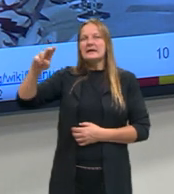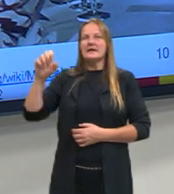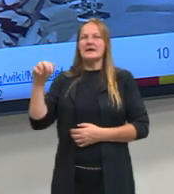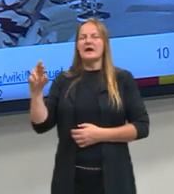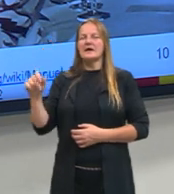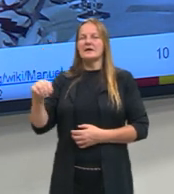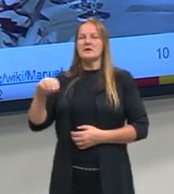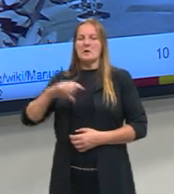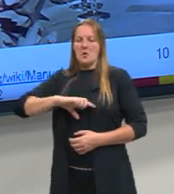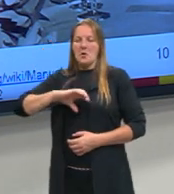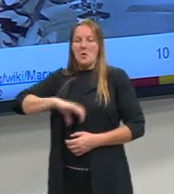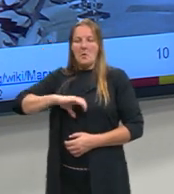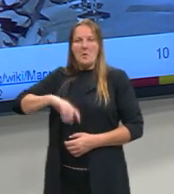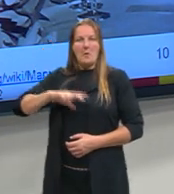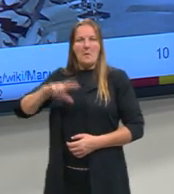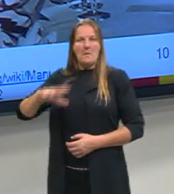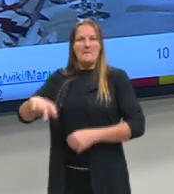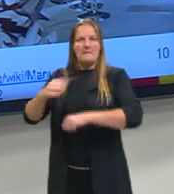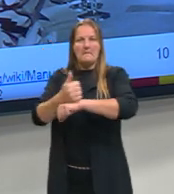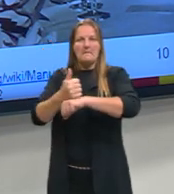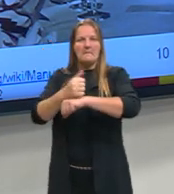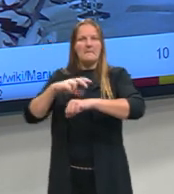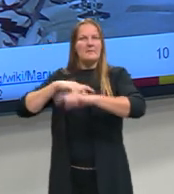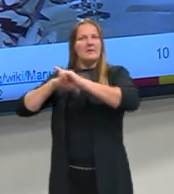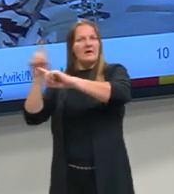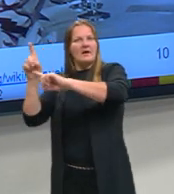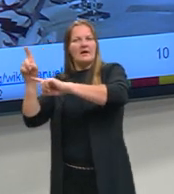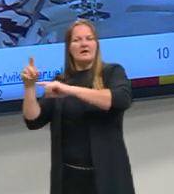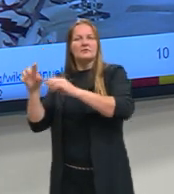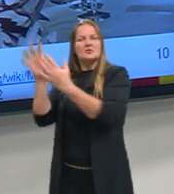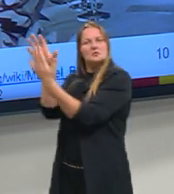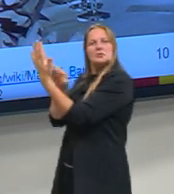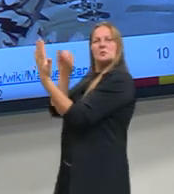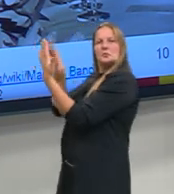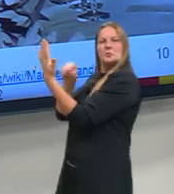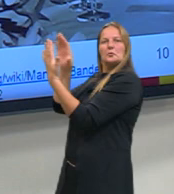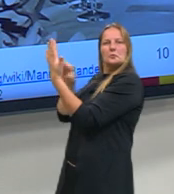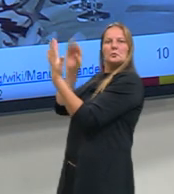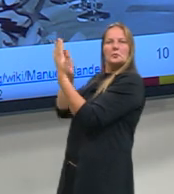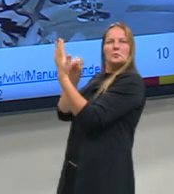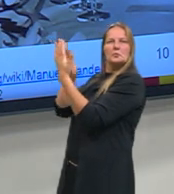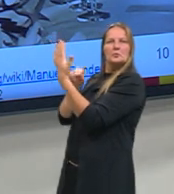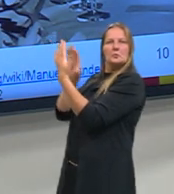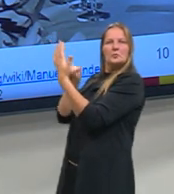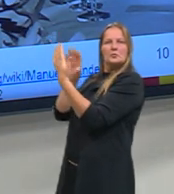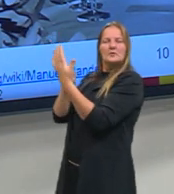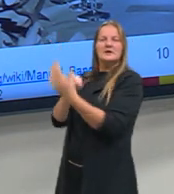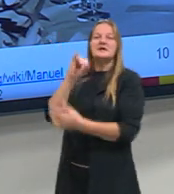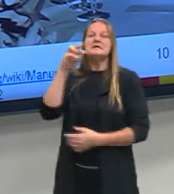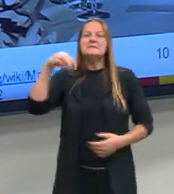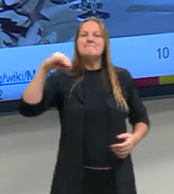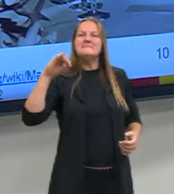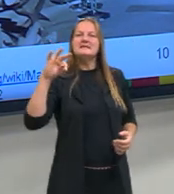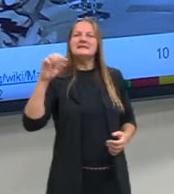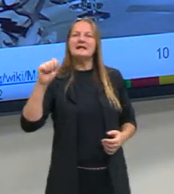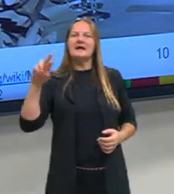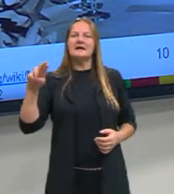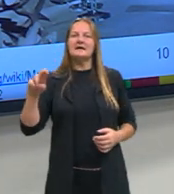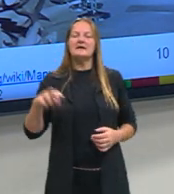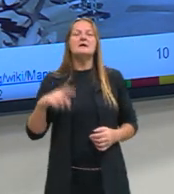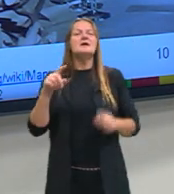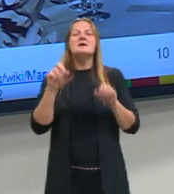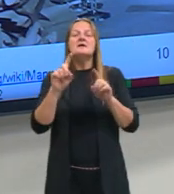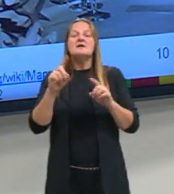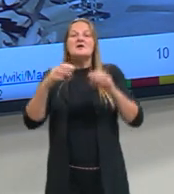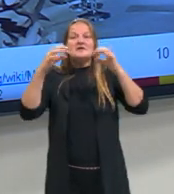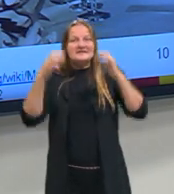portugueses. E, na verdade, o que o Manuel Bandeira nos traz aqui é que a fala certa seria exatamente a fala